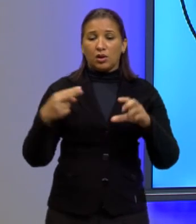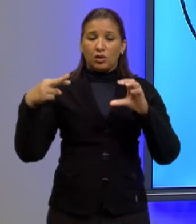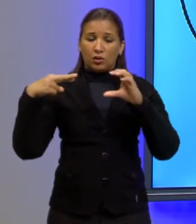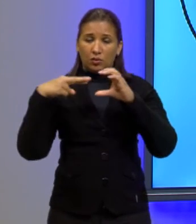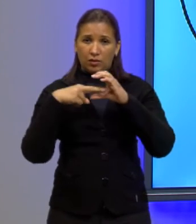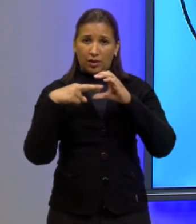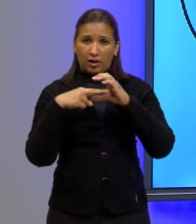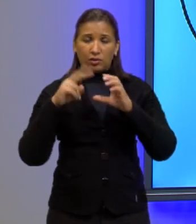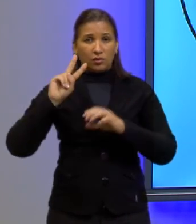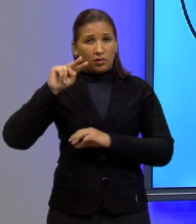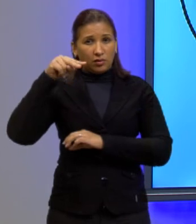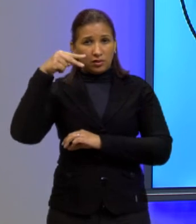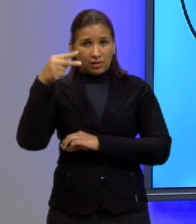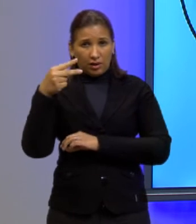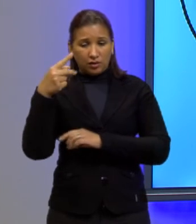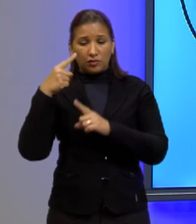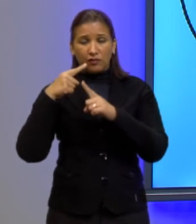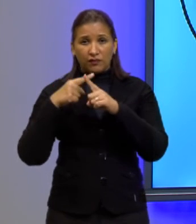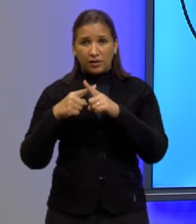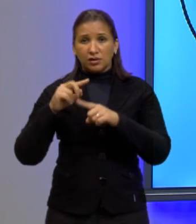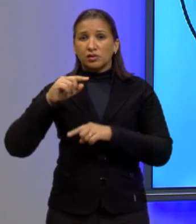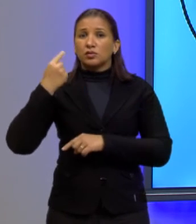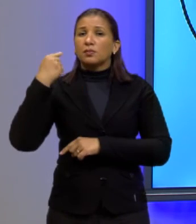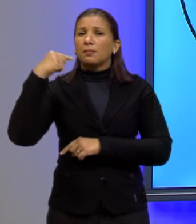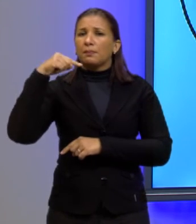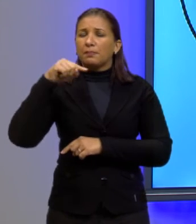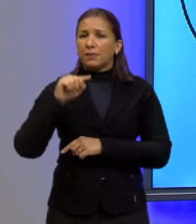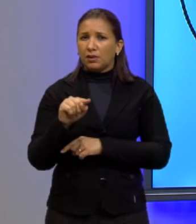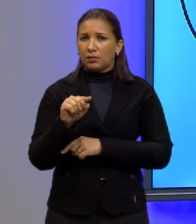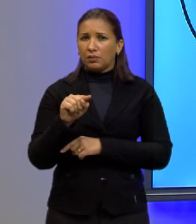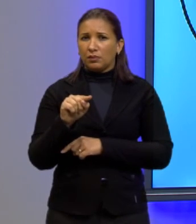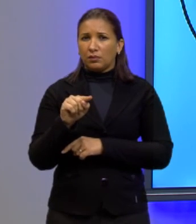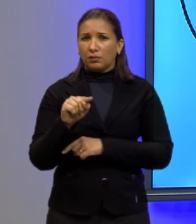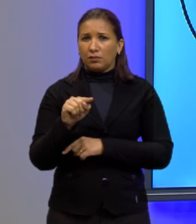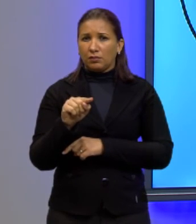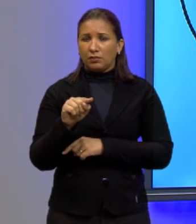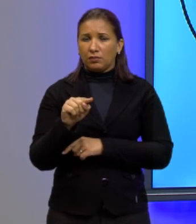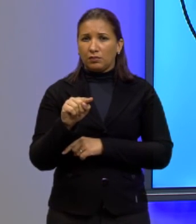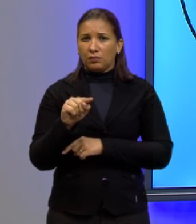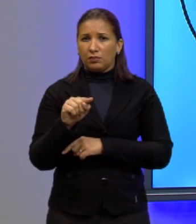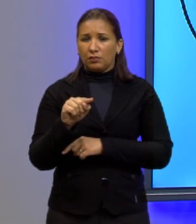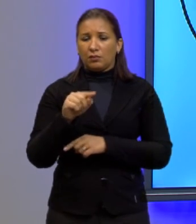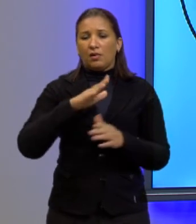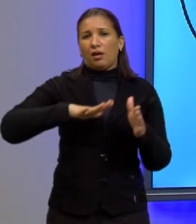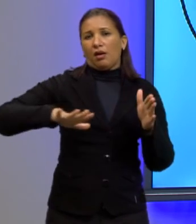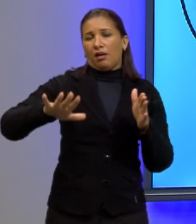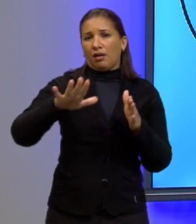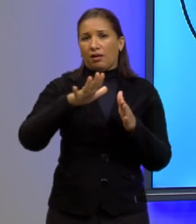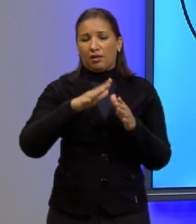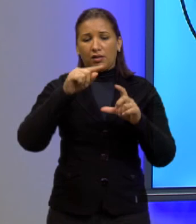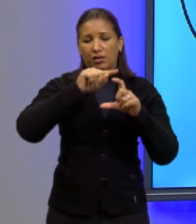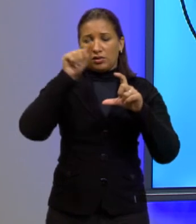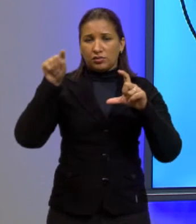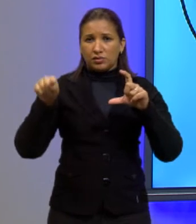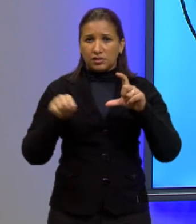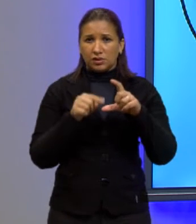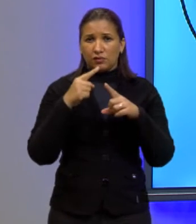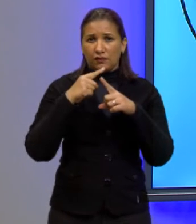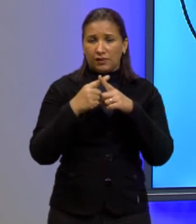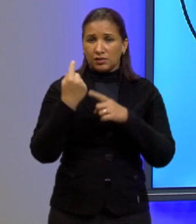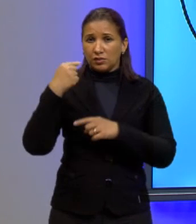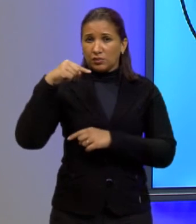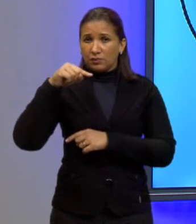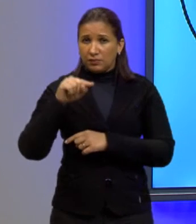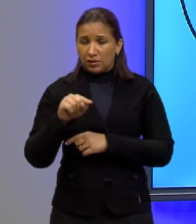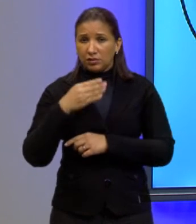mil que é isso que está nos dando lá o problema então é o a área do círculo vezes o mil ali que